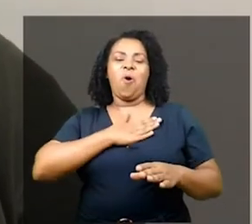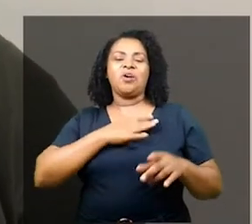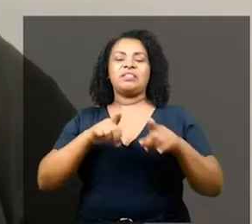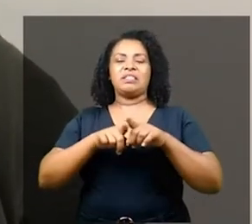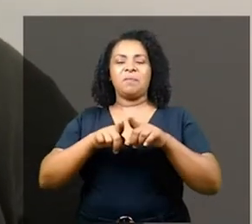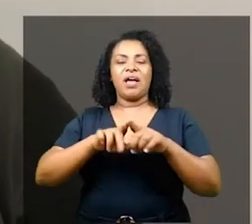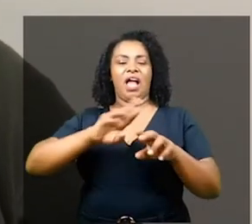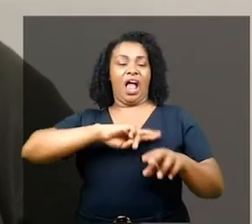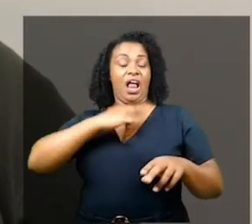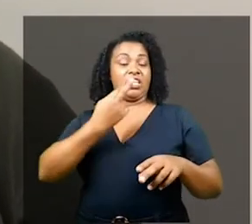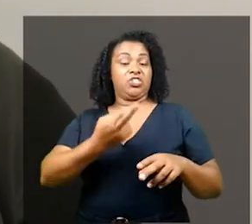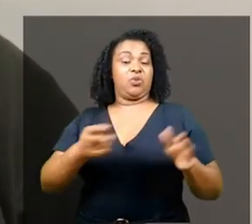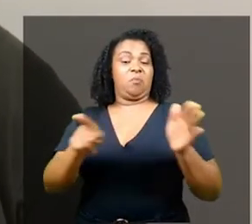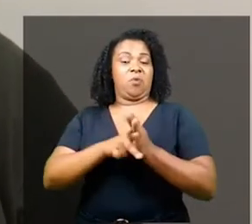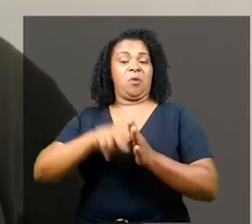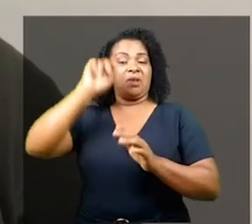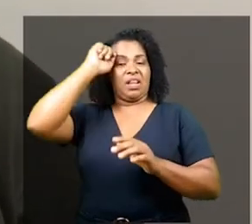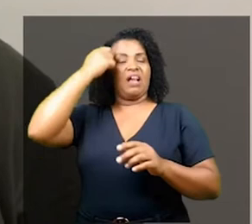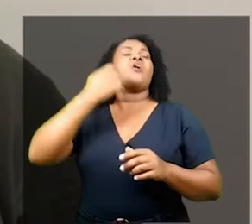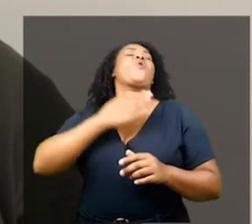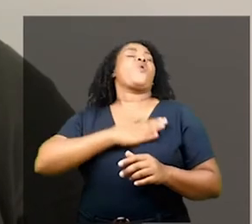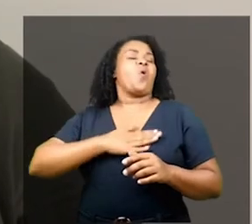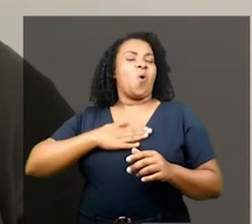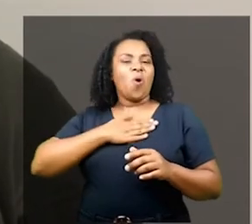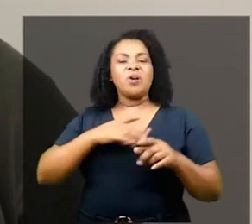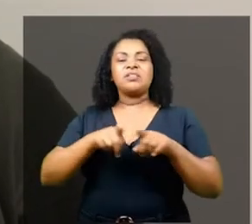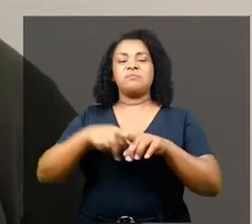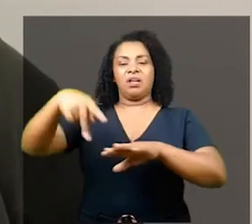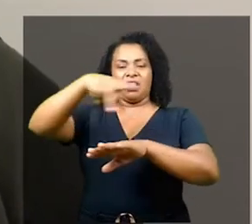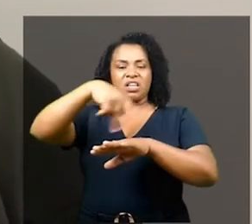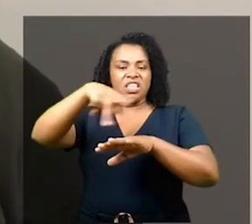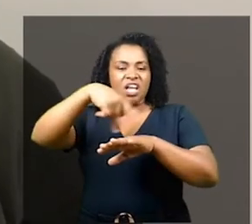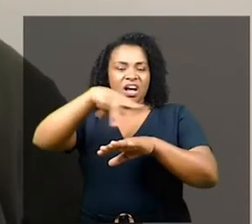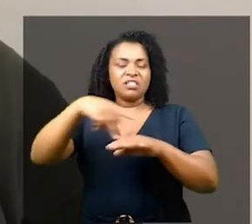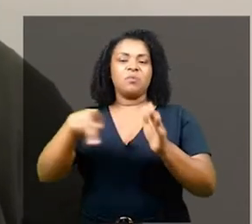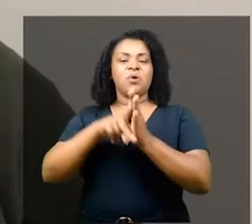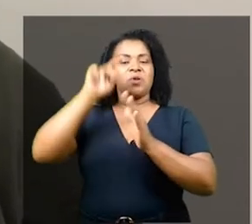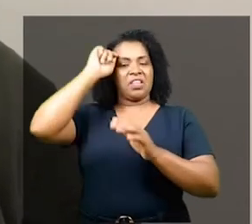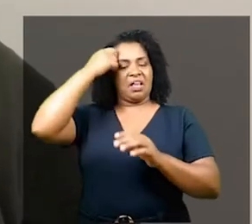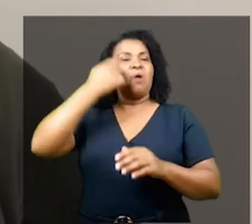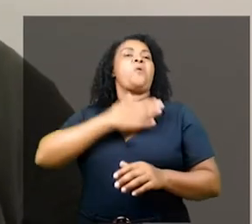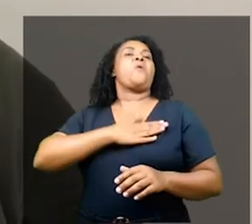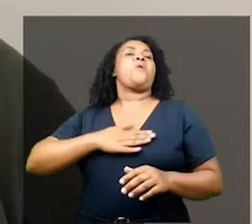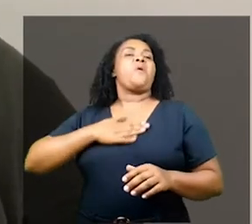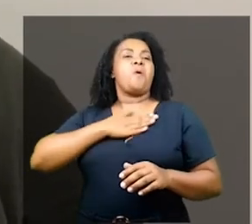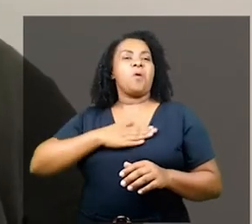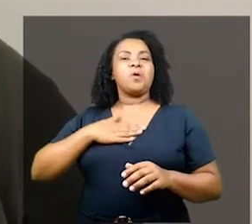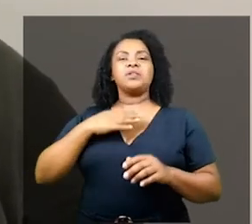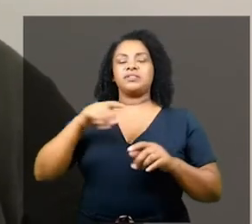fé e ritos religiosos dançam nossas danças, fetichizam nosso sexo,